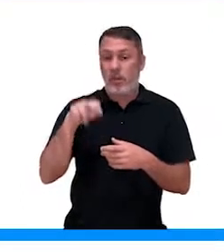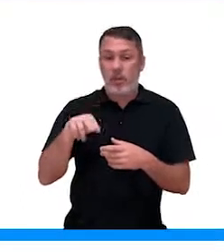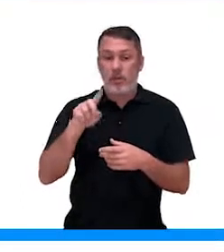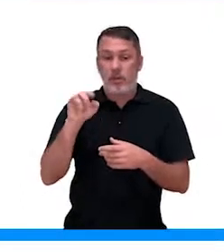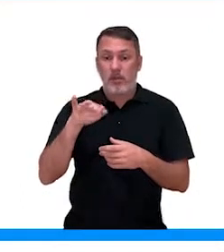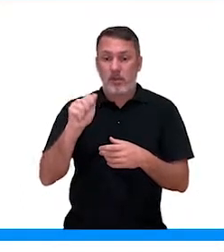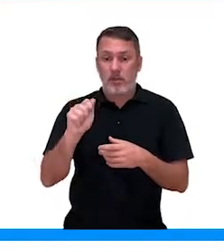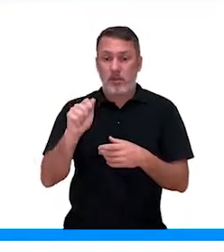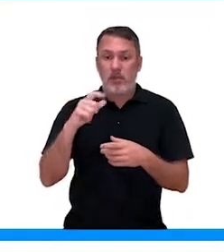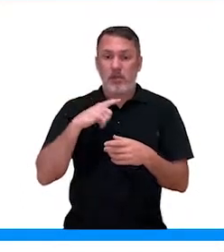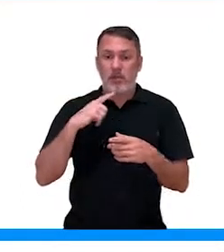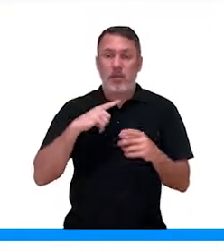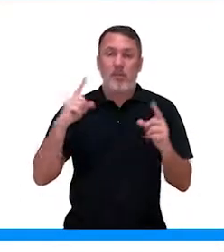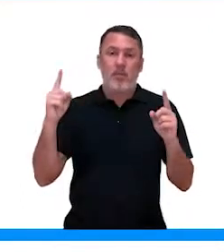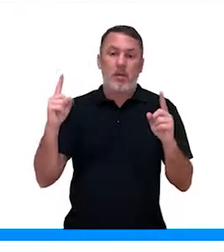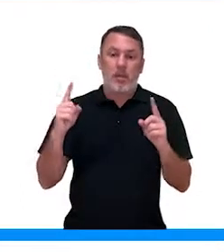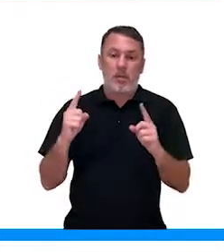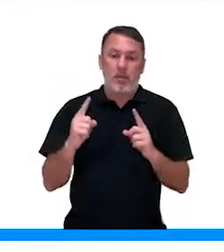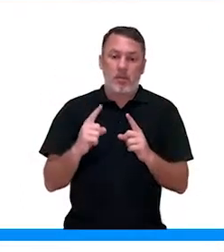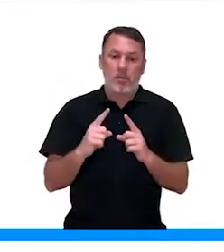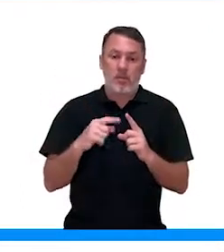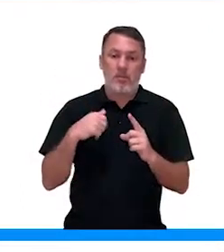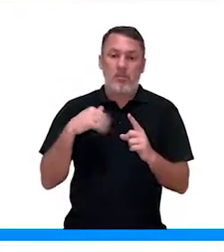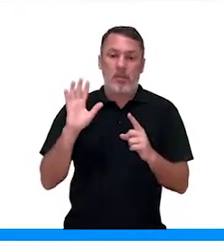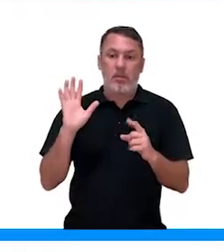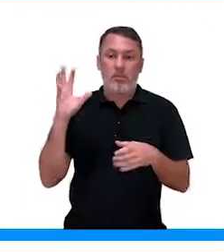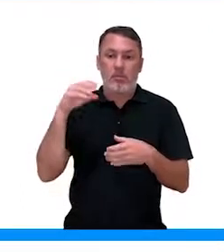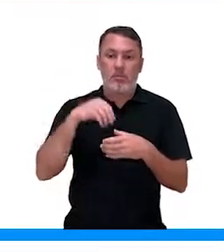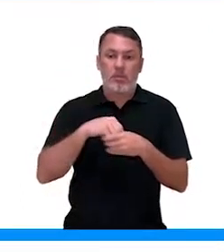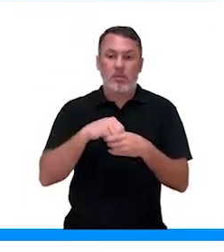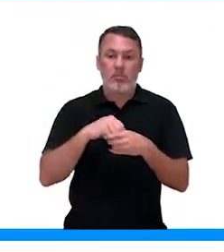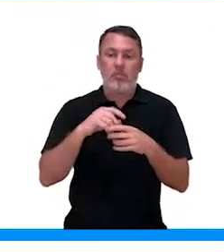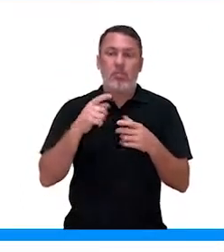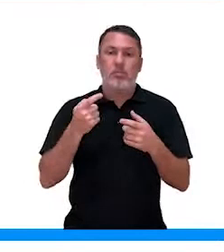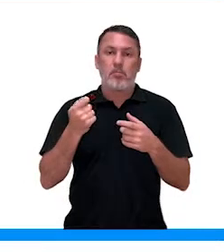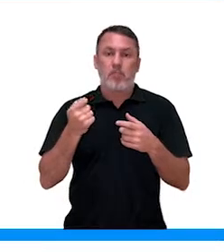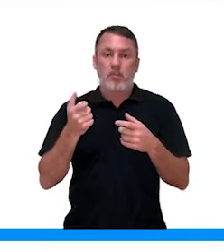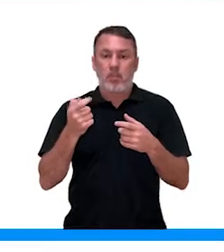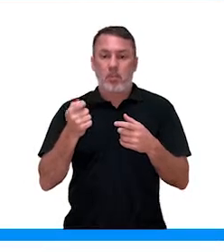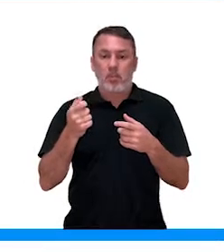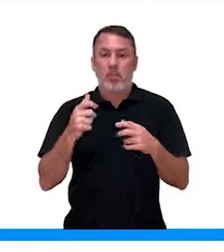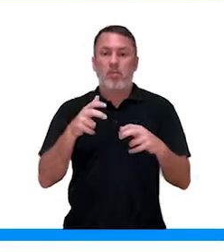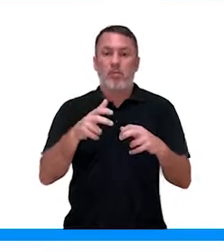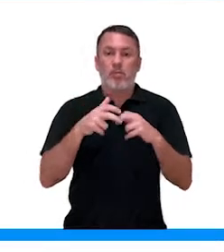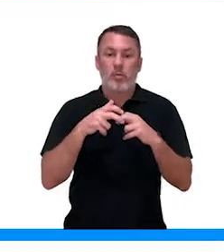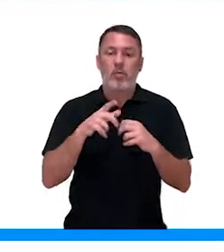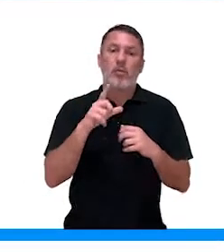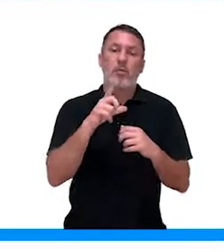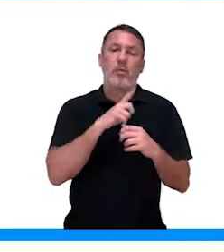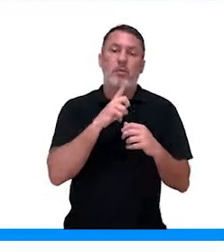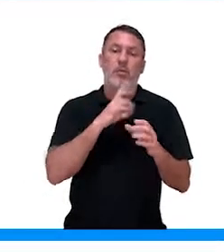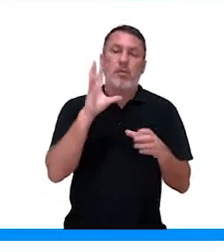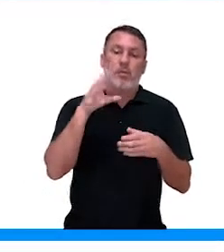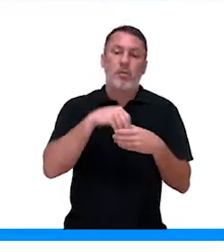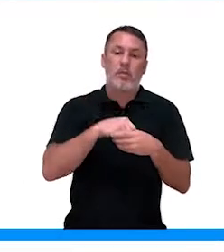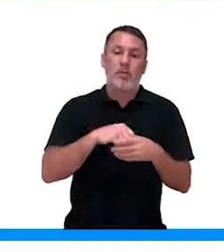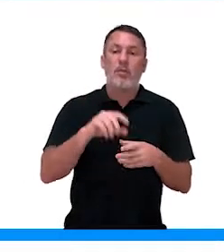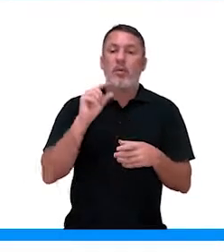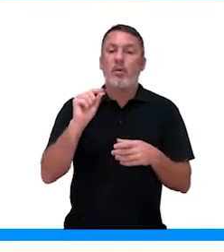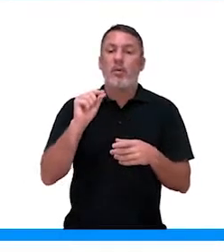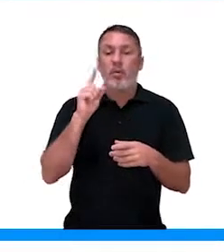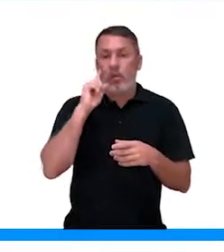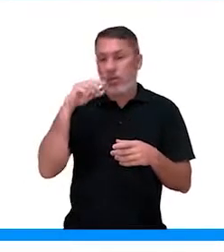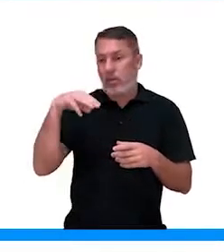requeridos em baixa quantidade, em quantidades relativamente pequenas. Então, a gente classifica o seguinte.